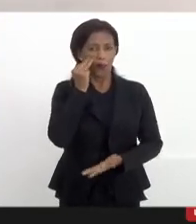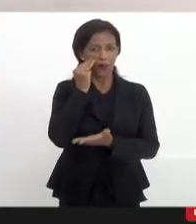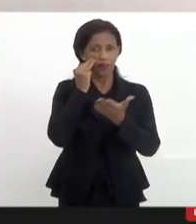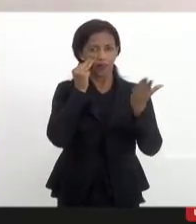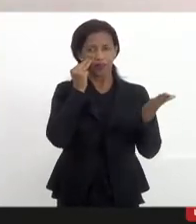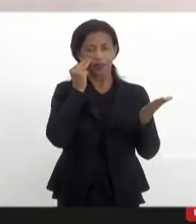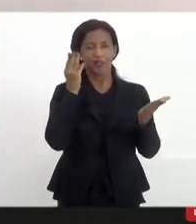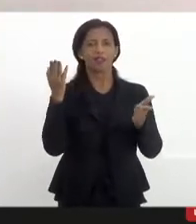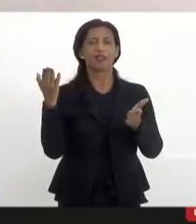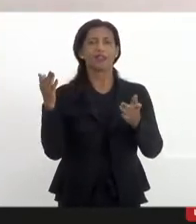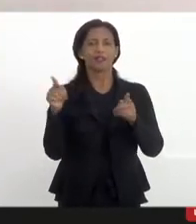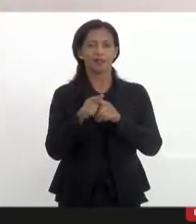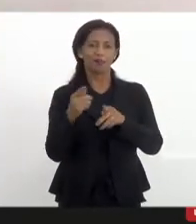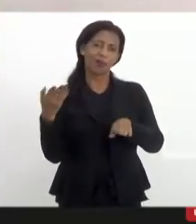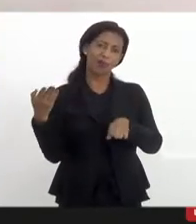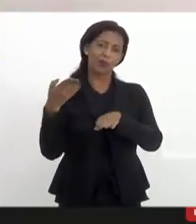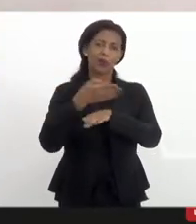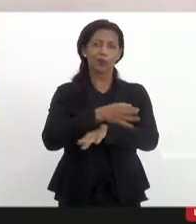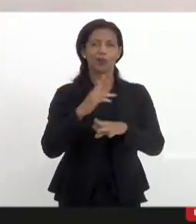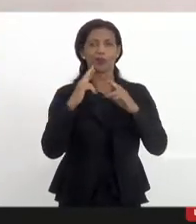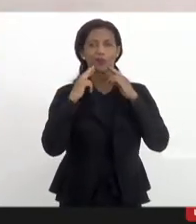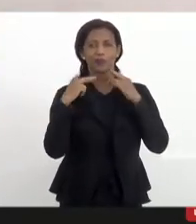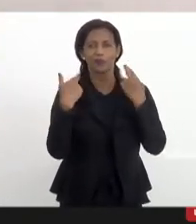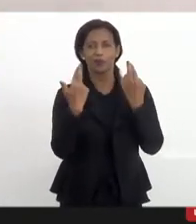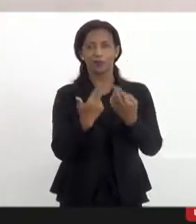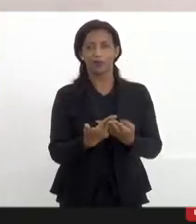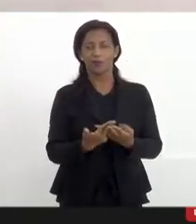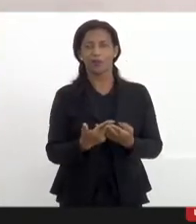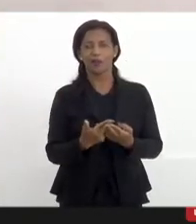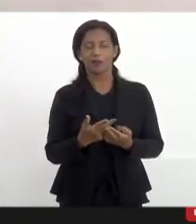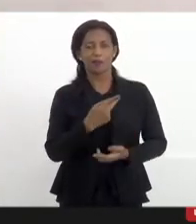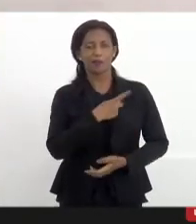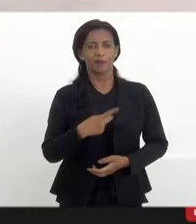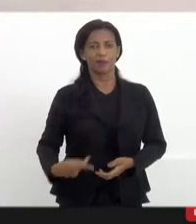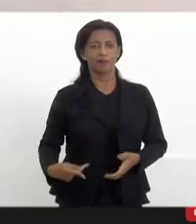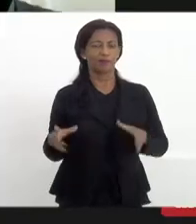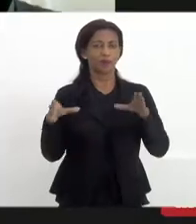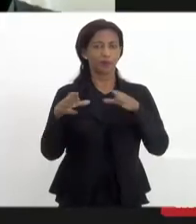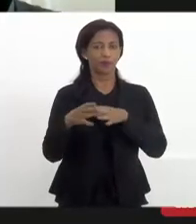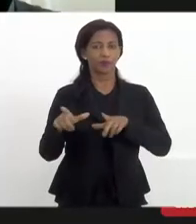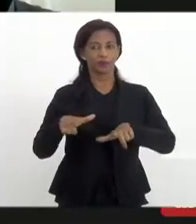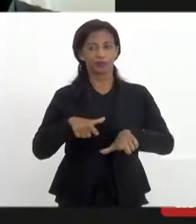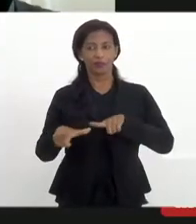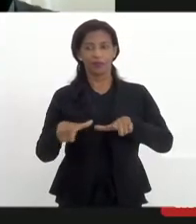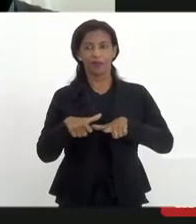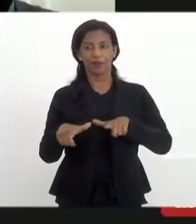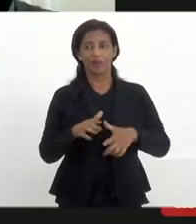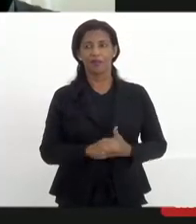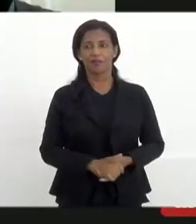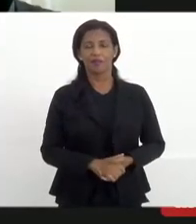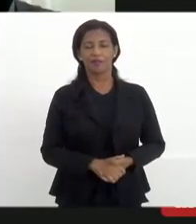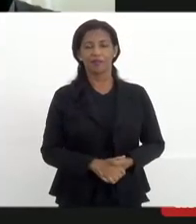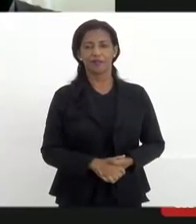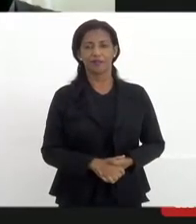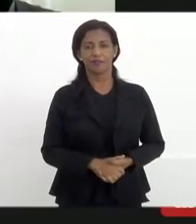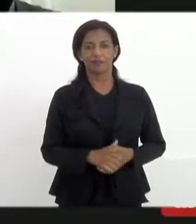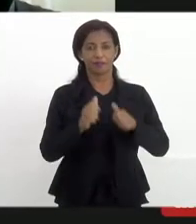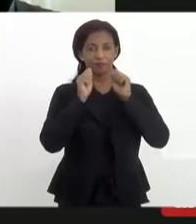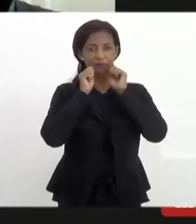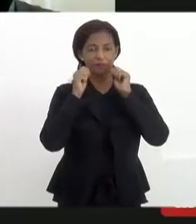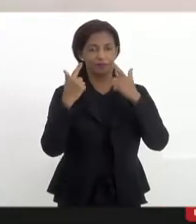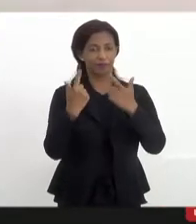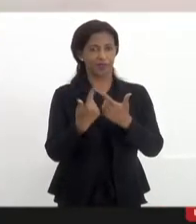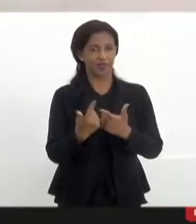que também adentrou aqui na nossa audiência, presidenta da Comissão do Trabalho aqui da Assembleia